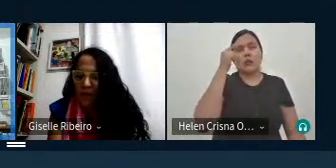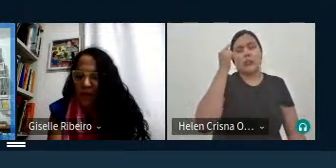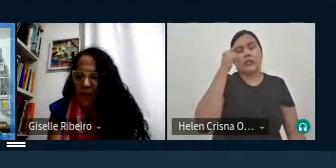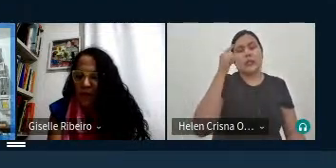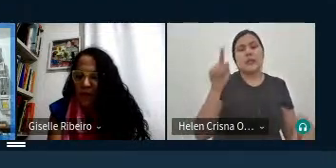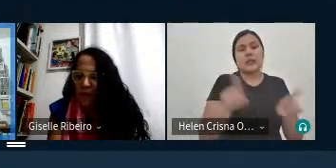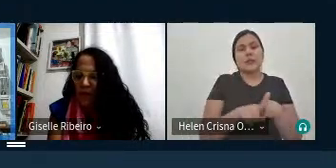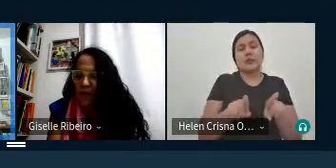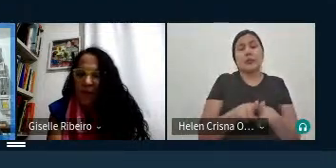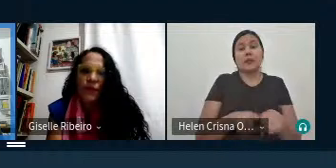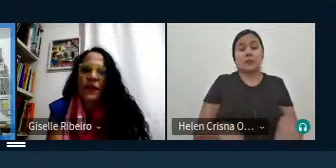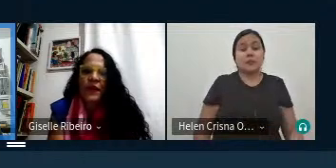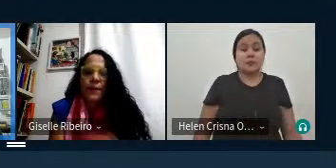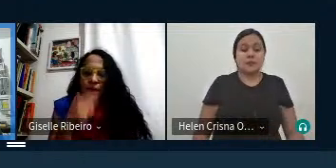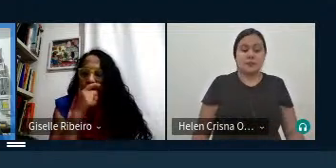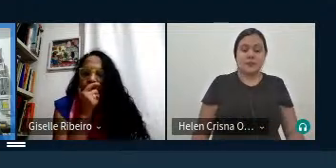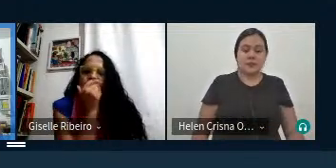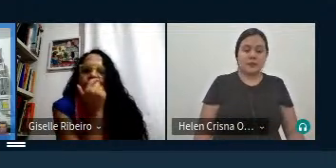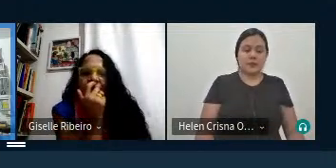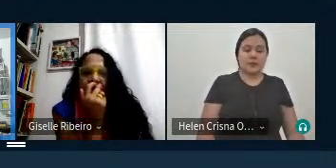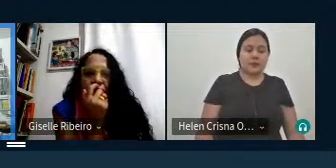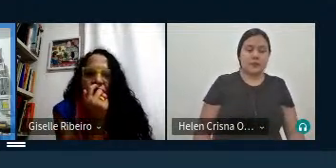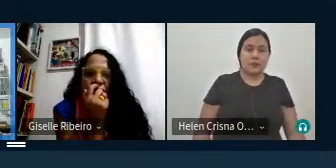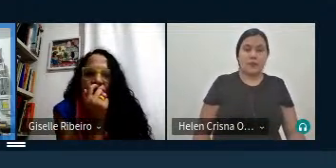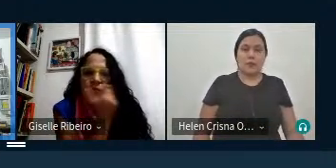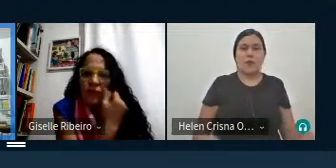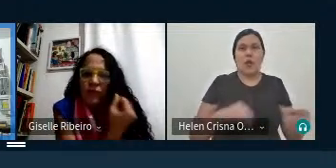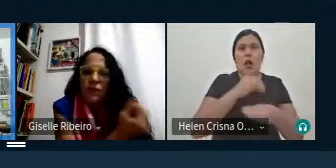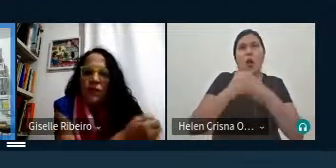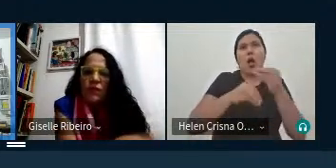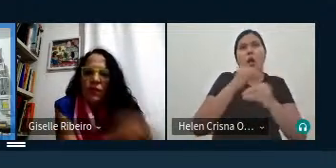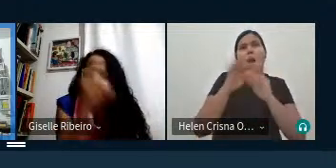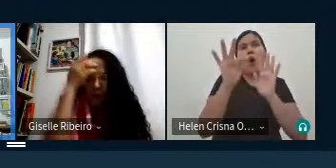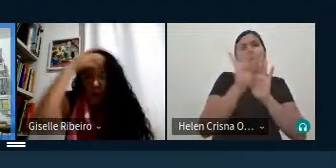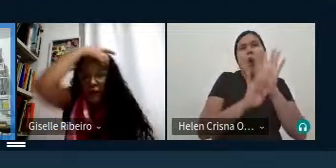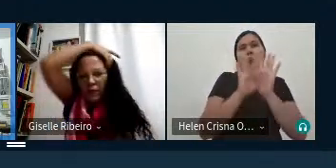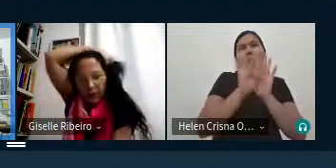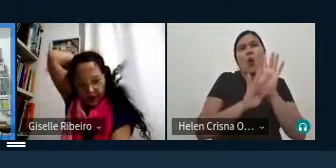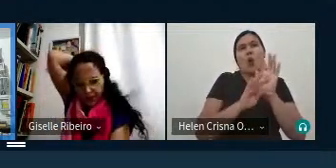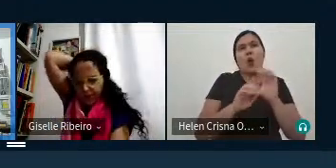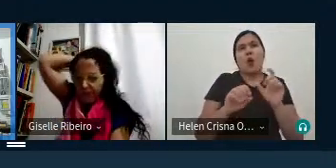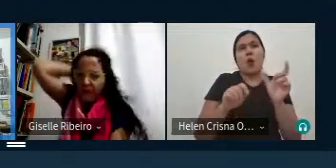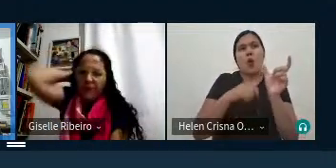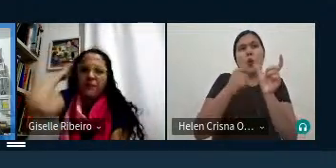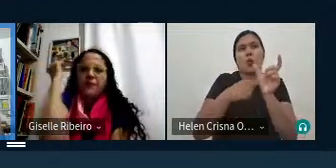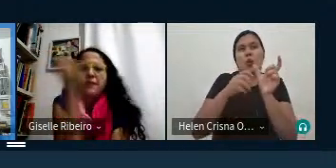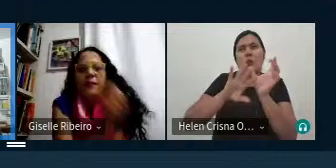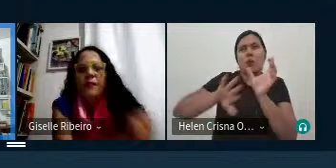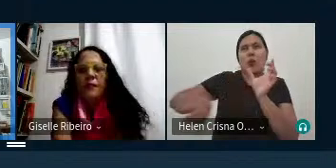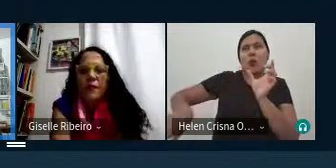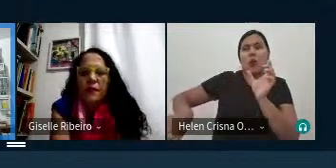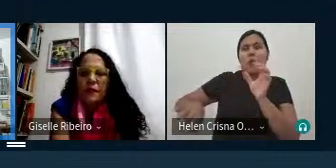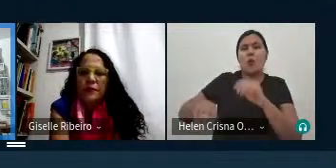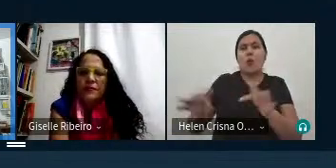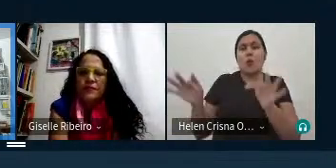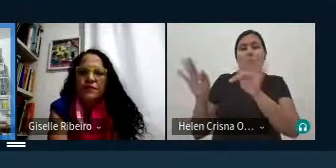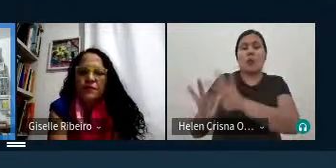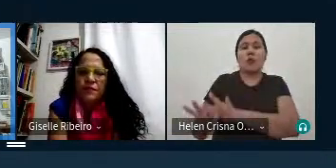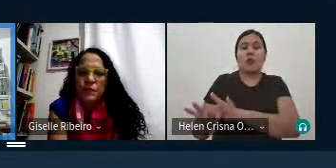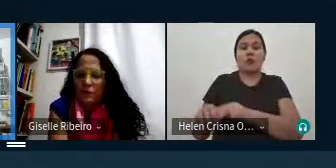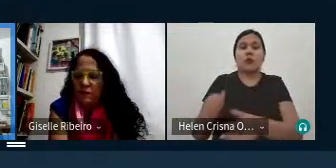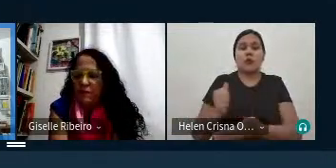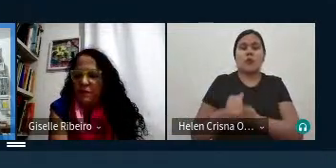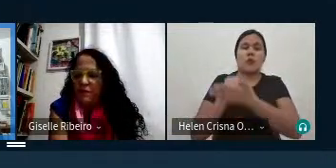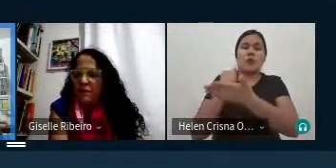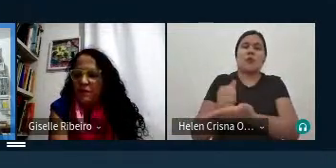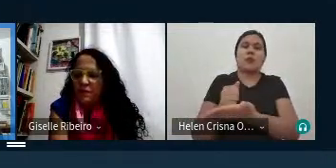também porque eu acho que você não mistura o texto e o glossário fica lá no final dando esse suporte para